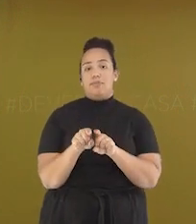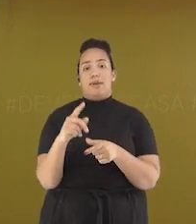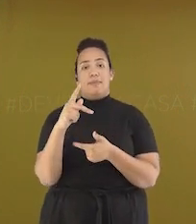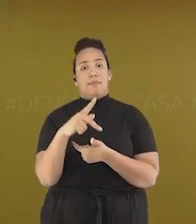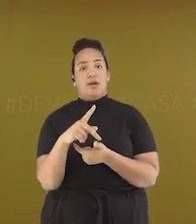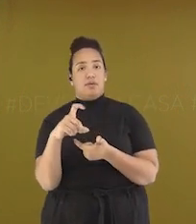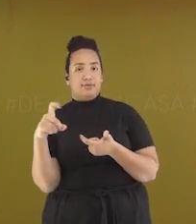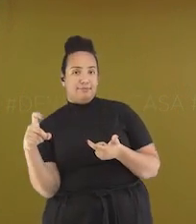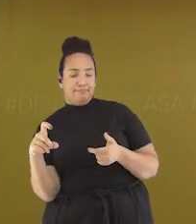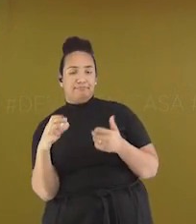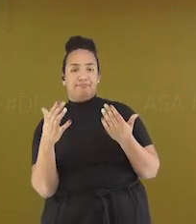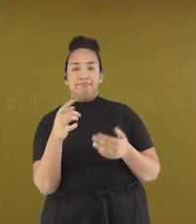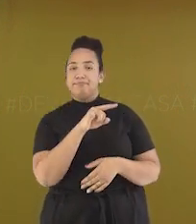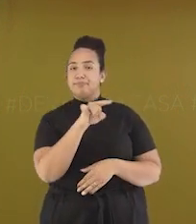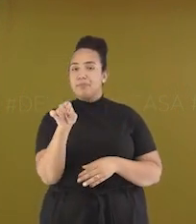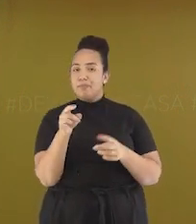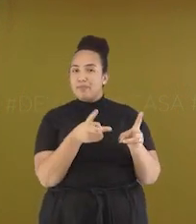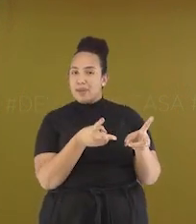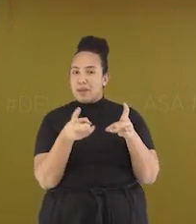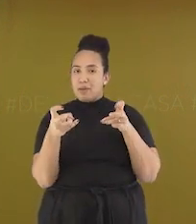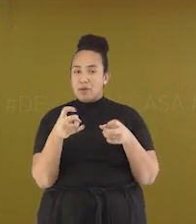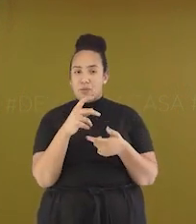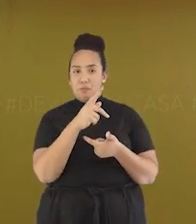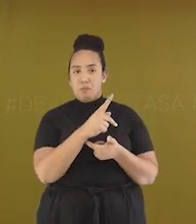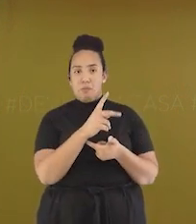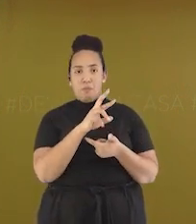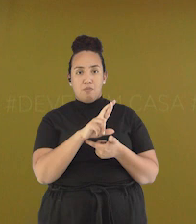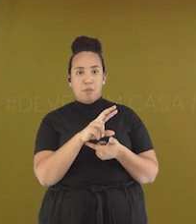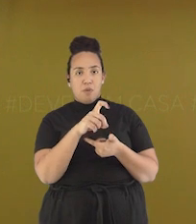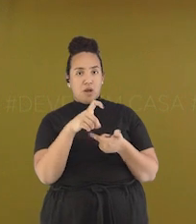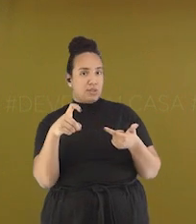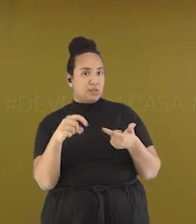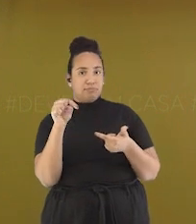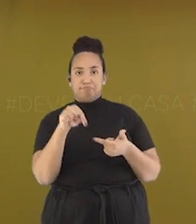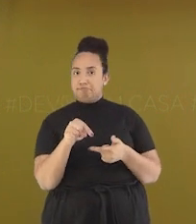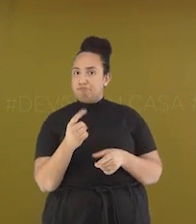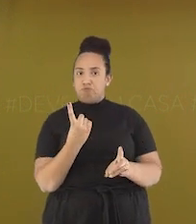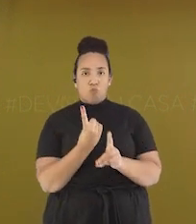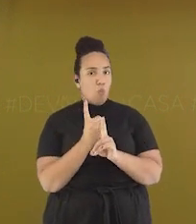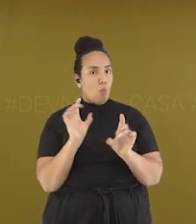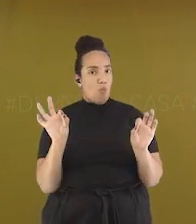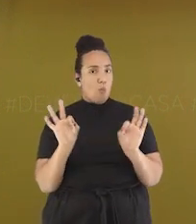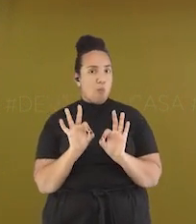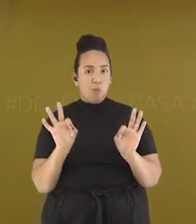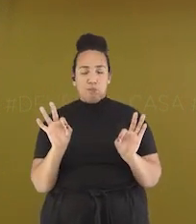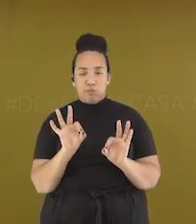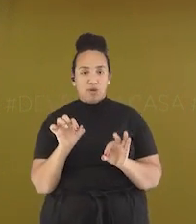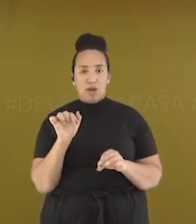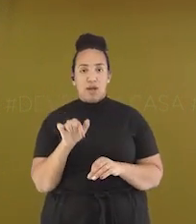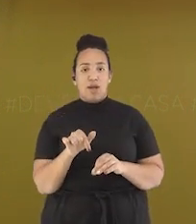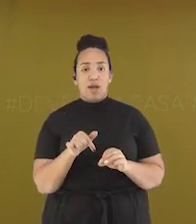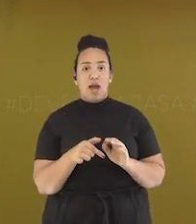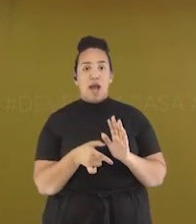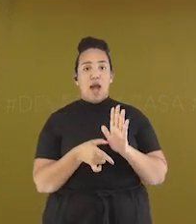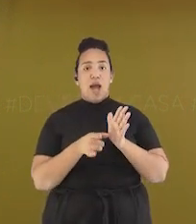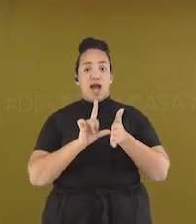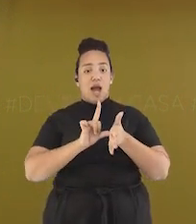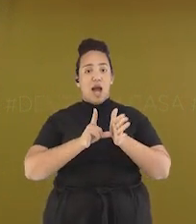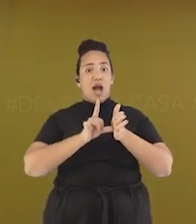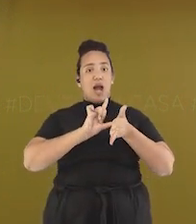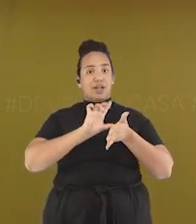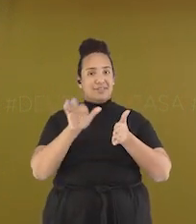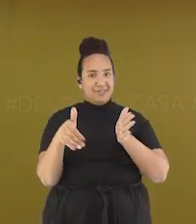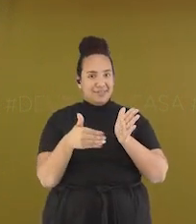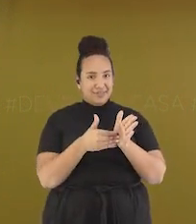perceberam que na música Não há nenhuma palavra paroxítona Que apresenta a sílaba tônica na antepenúltima